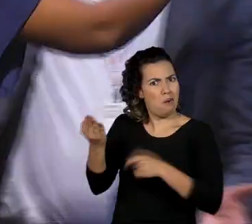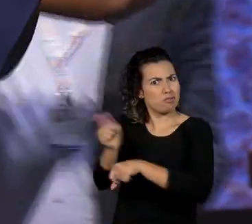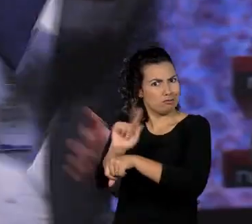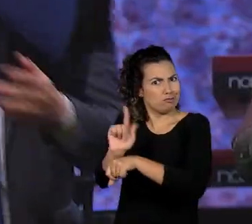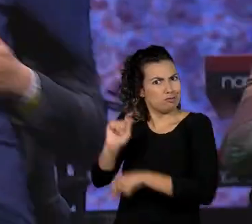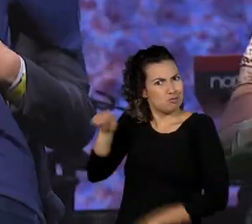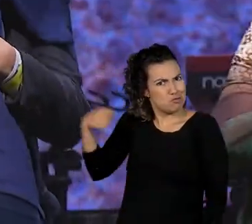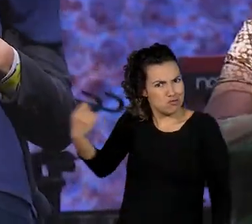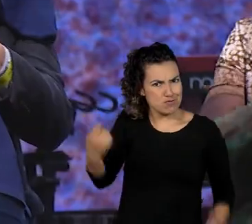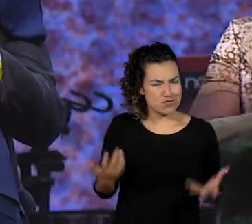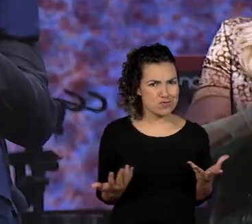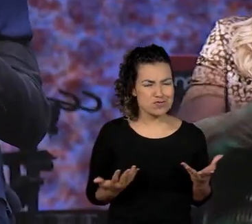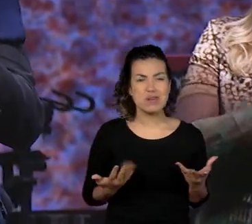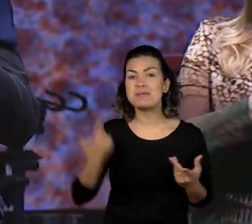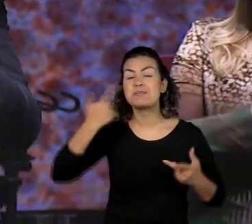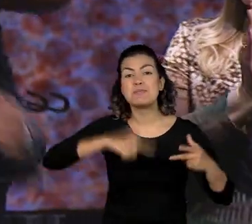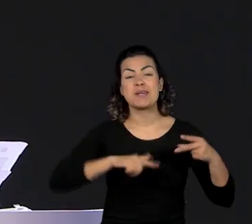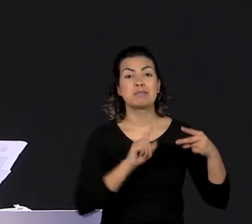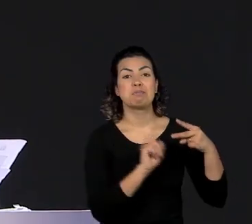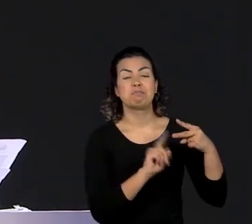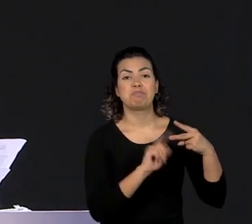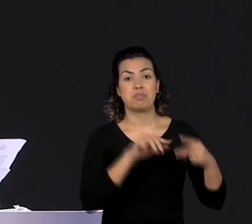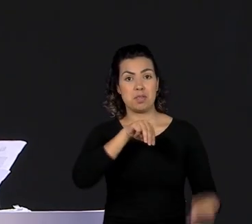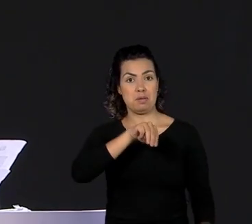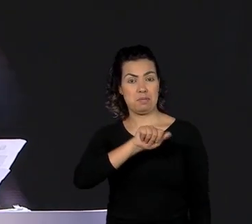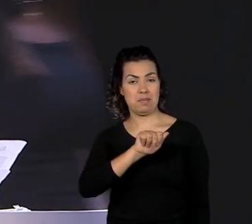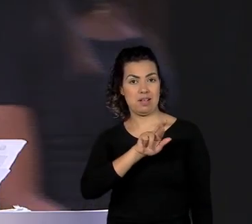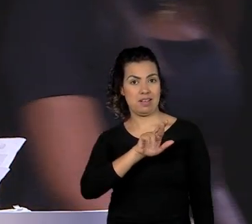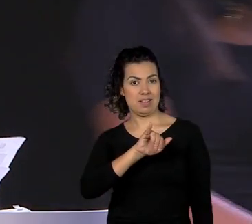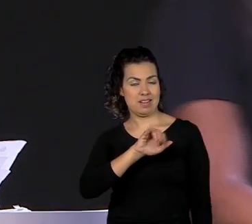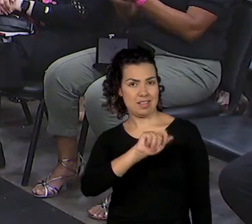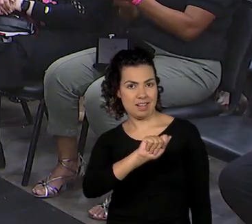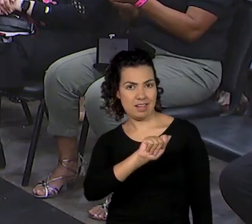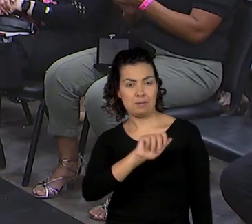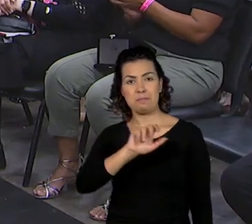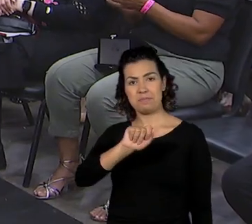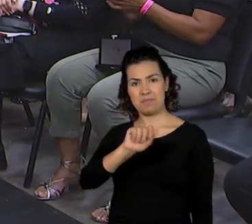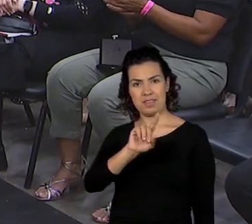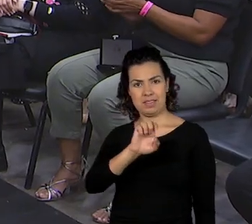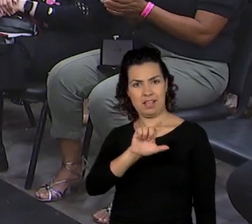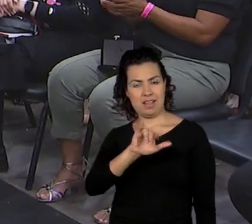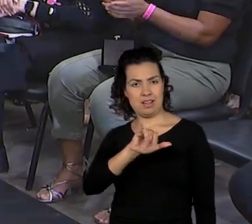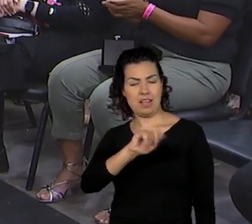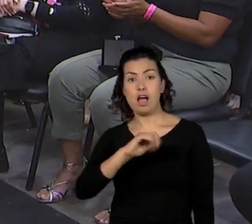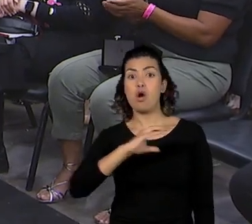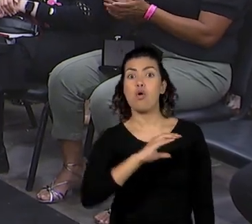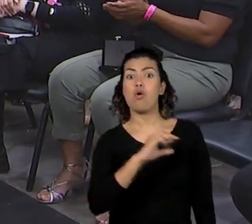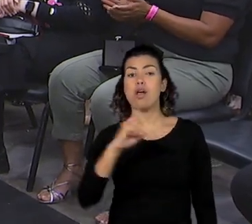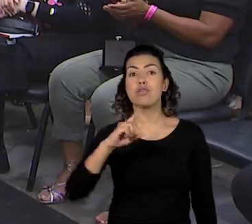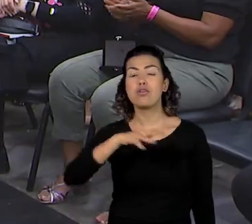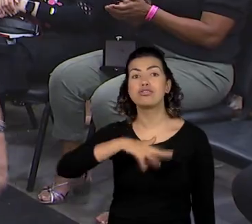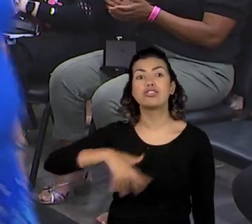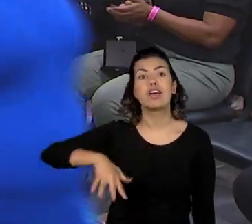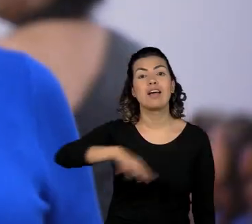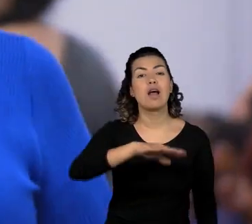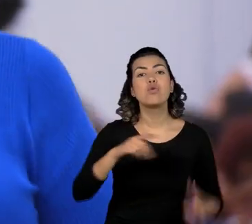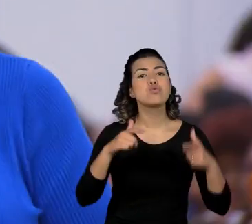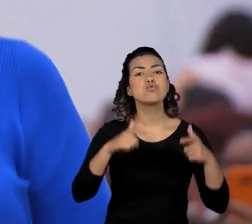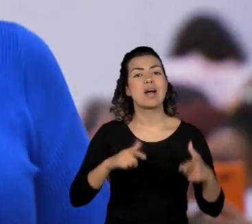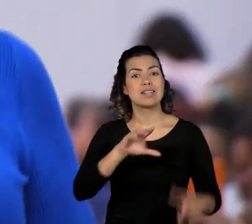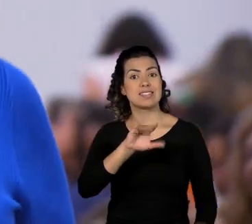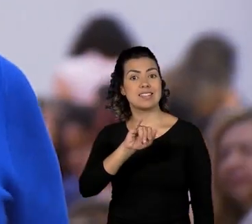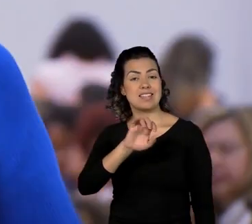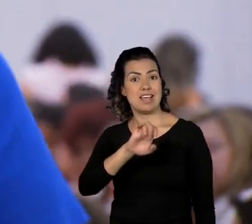Convido também Maria Adélia Gonçalves Ruotolo, coordenadora geral do CIEJA, Paulo